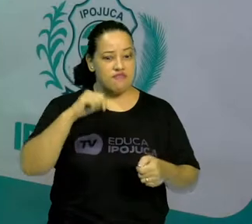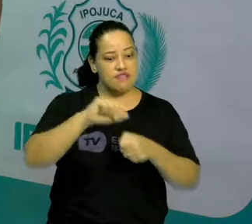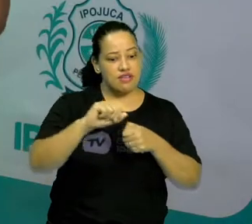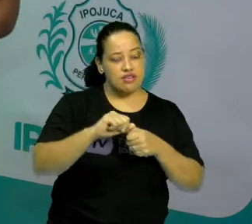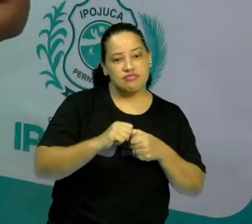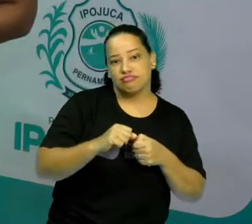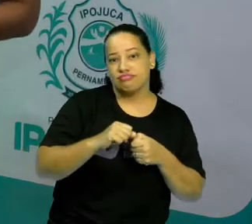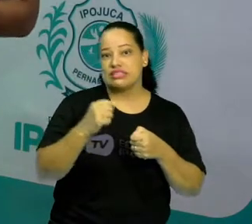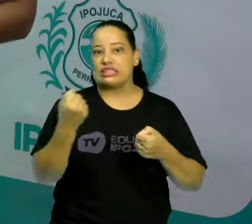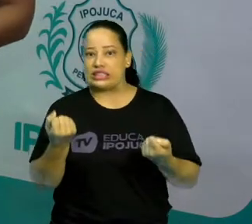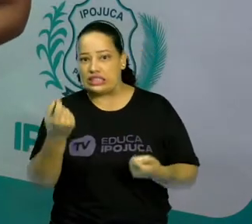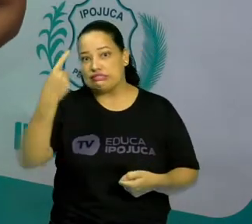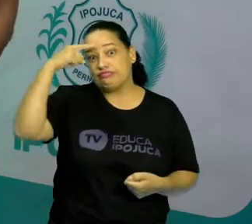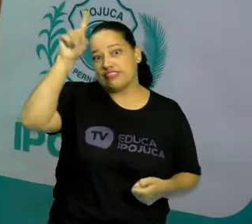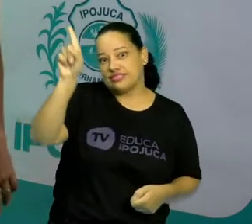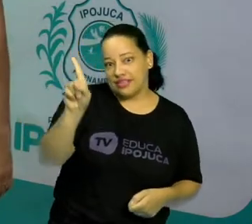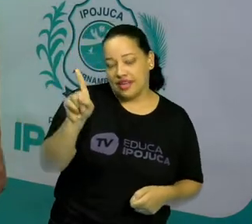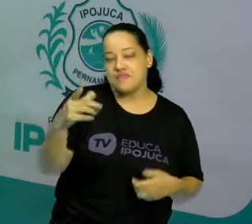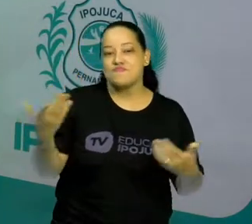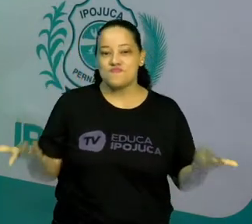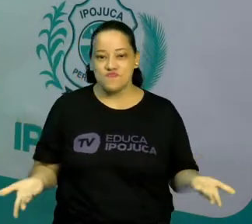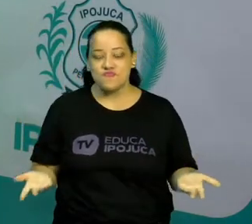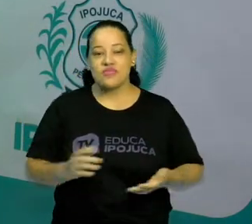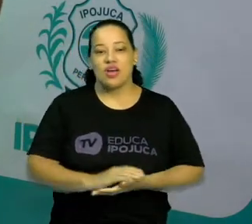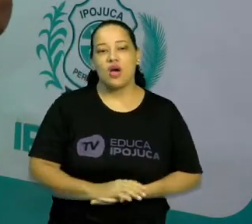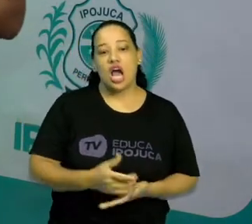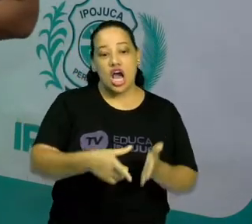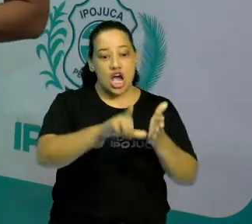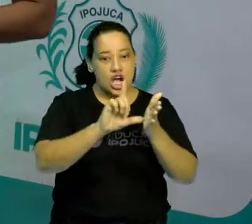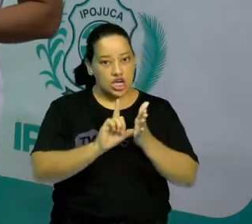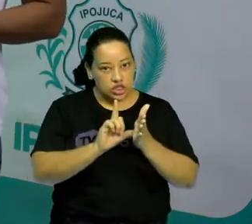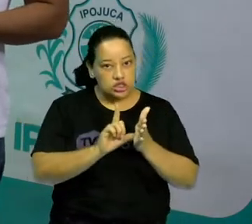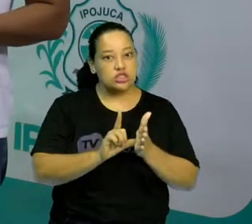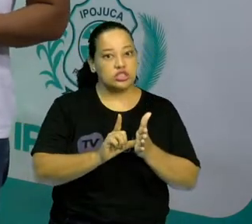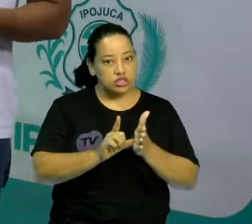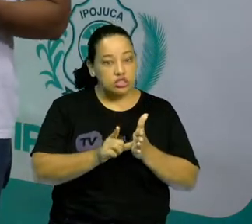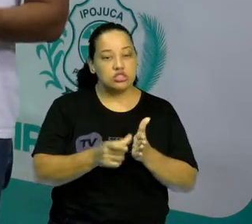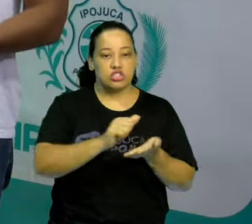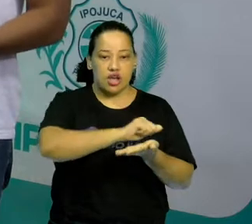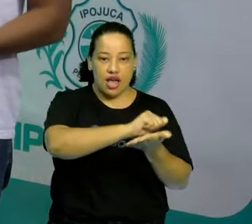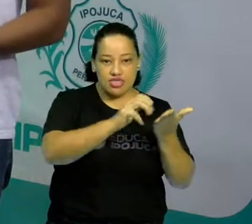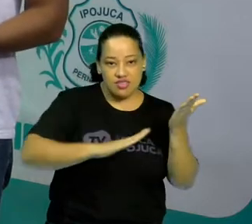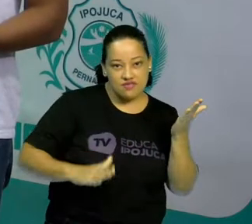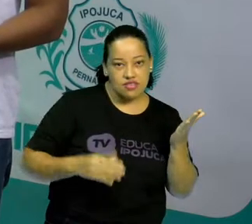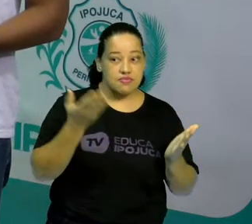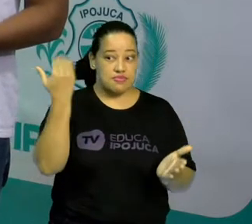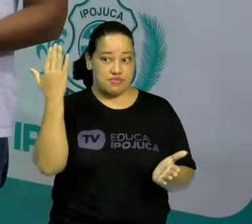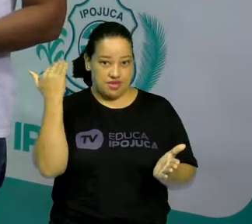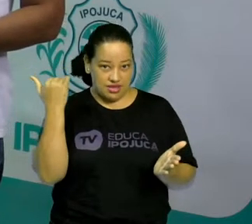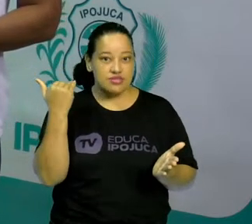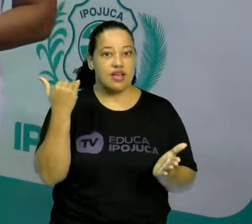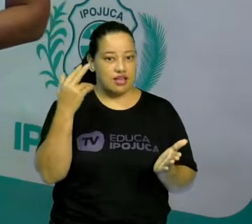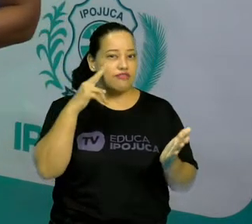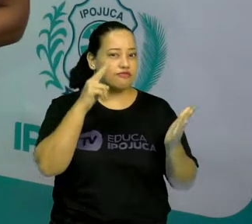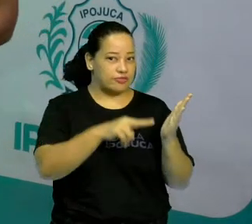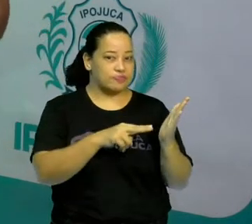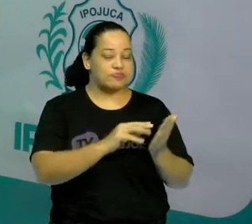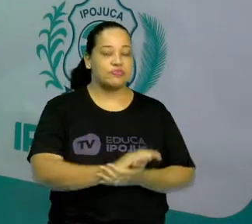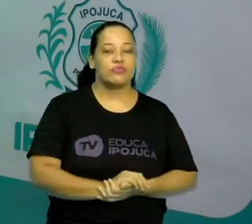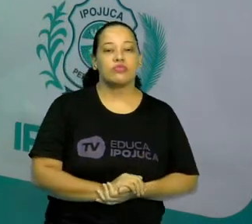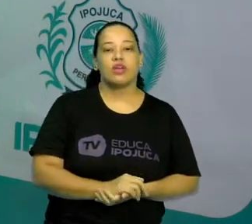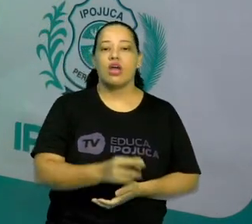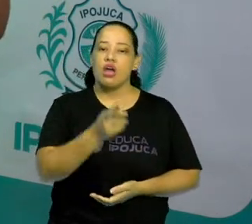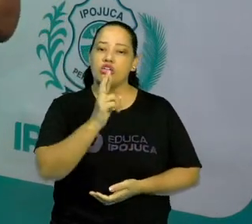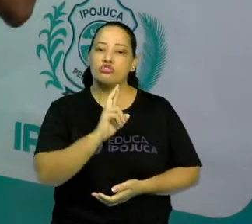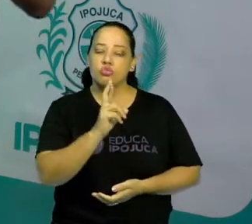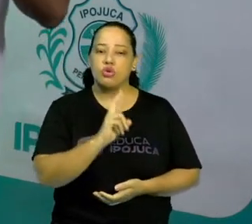iniciar o conteúdo sobre improvisação, vamos fazer a correção da nossa atividade da semana passada. Semana passada eu deixei